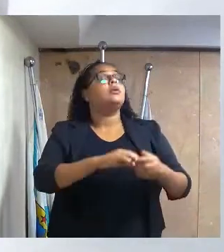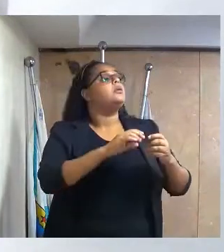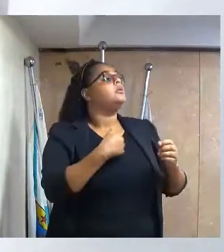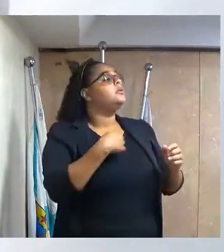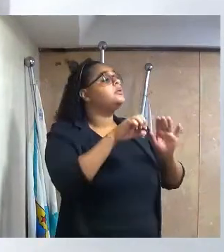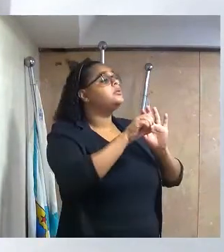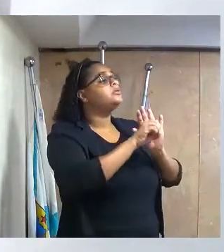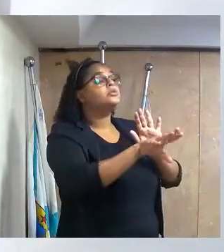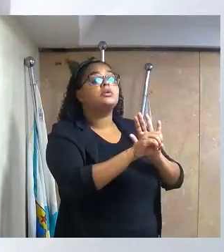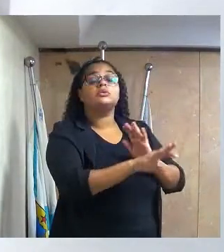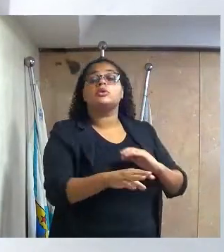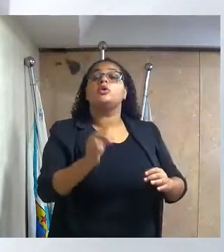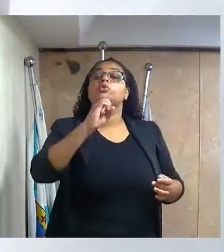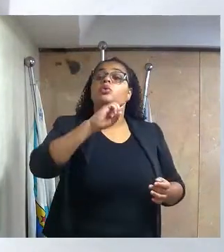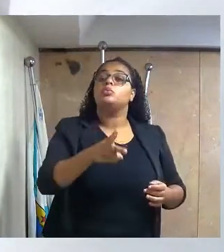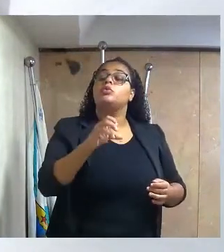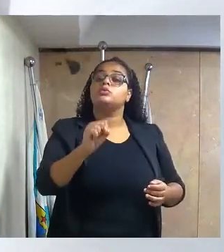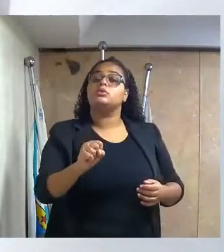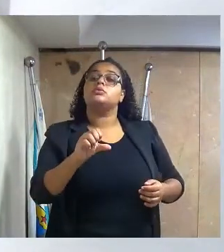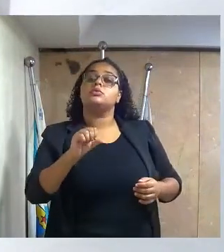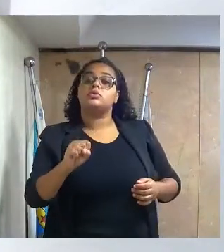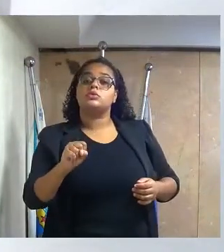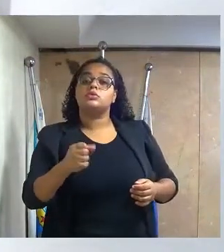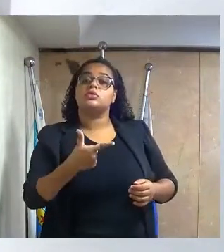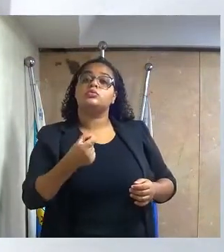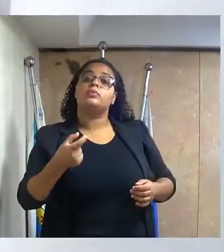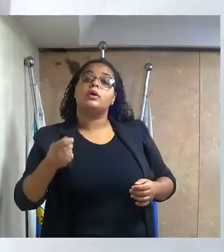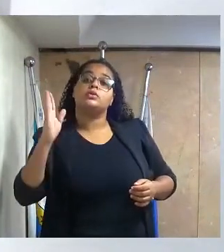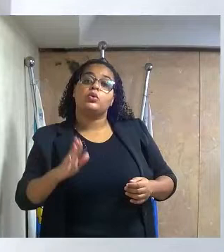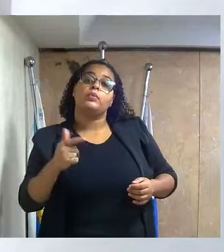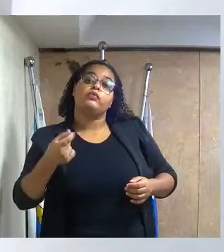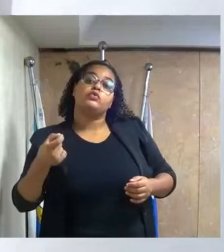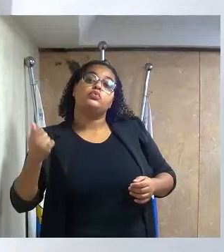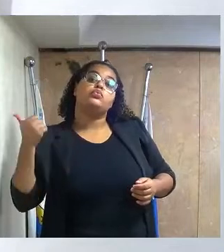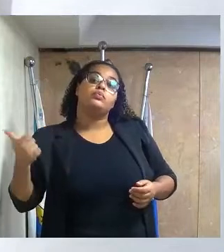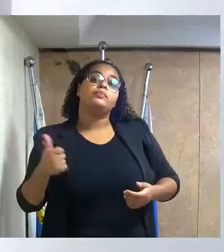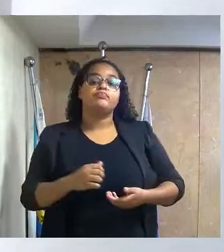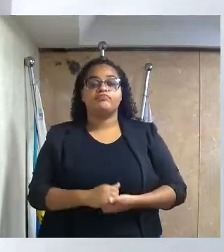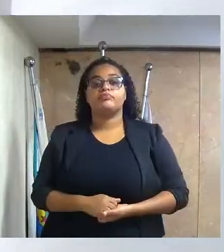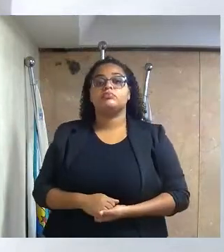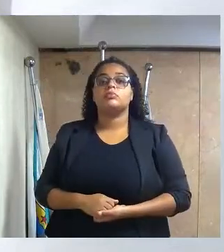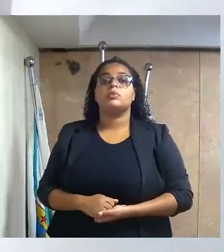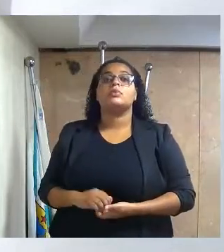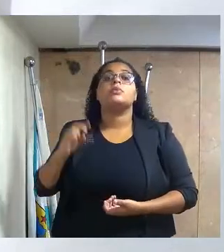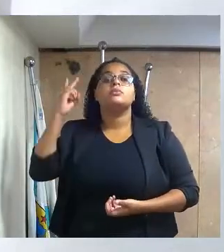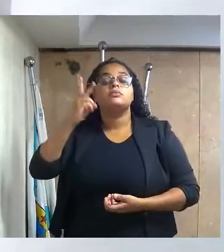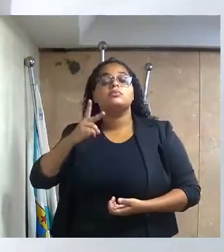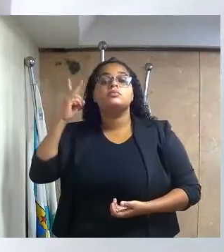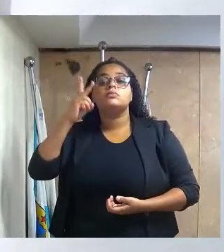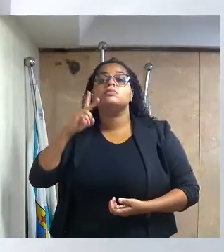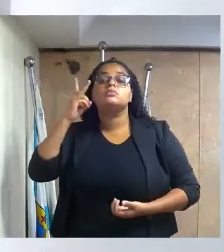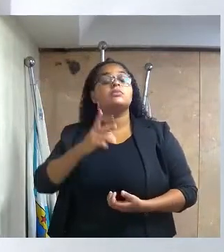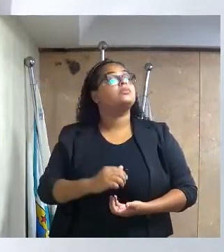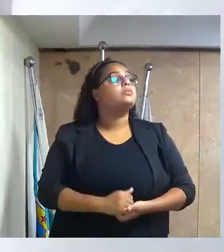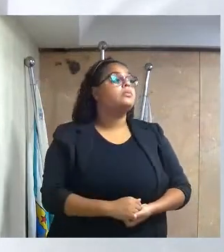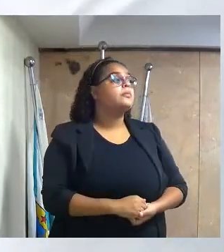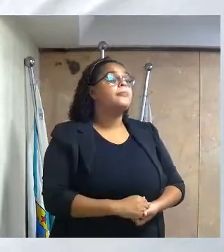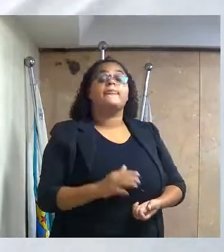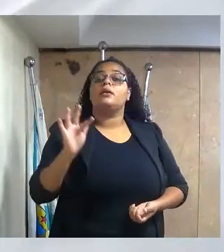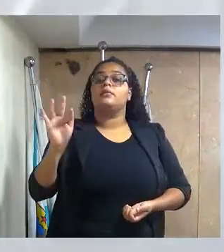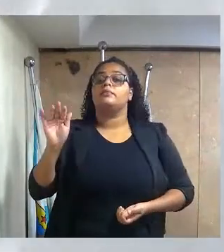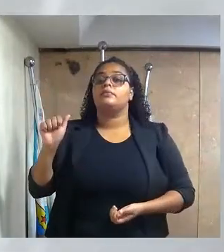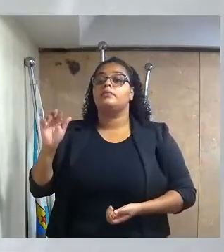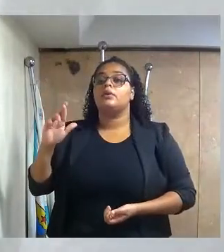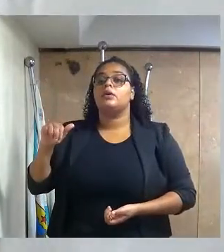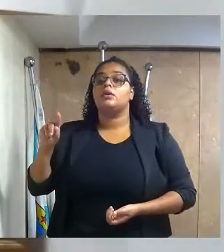Indicação 2882-2021, da excelentíssima senhora vereadora Fernanda